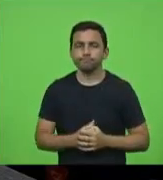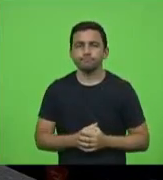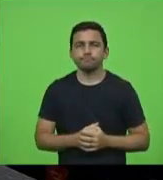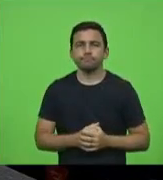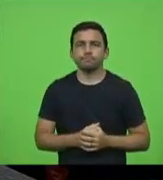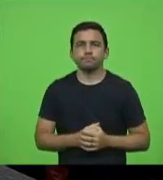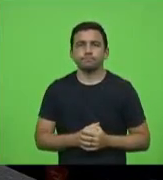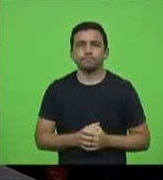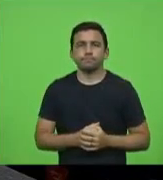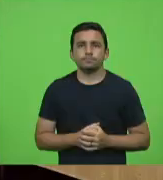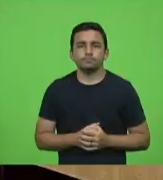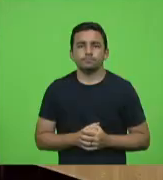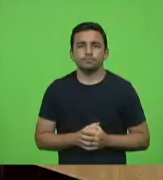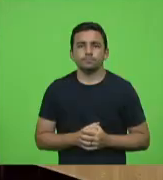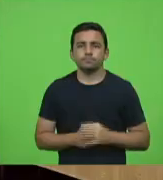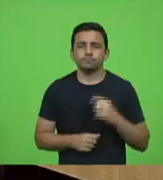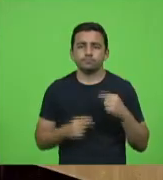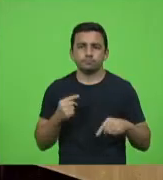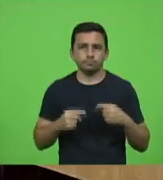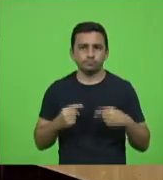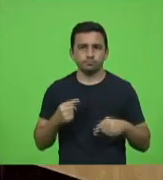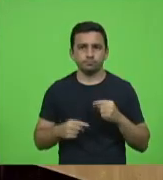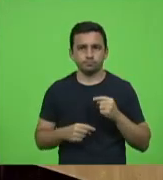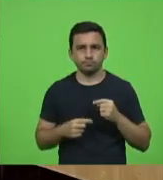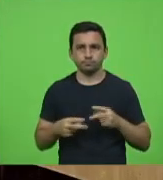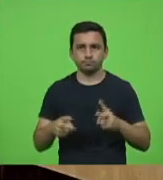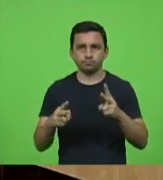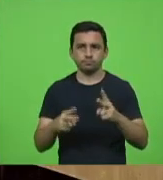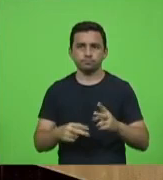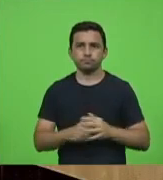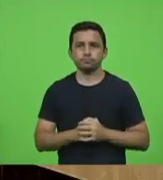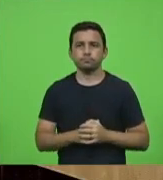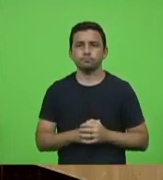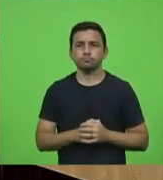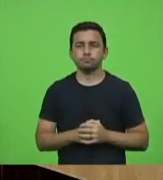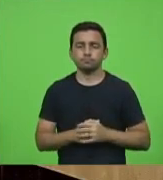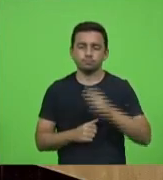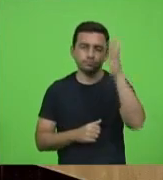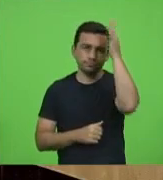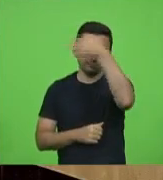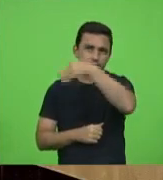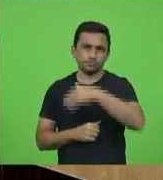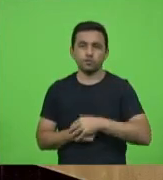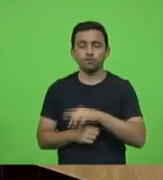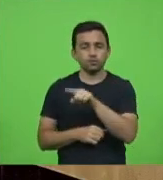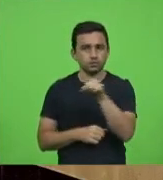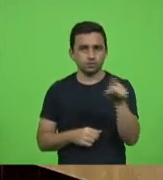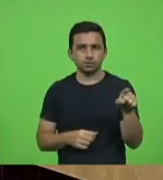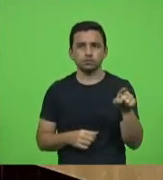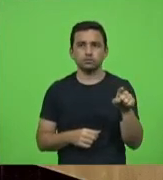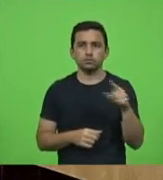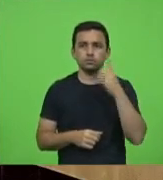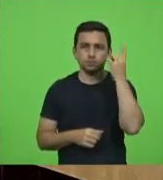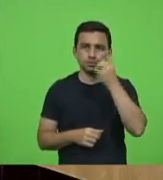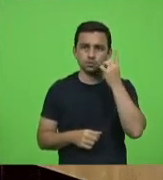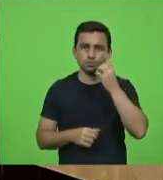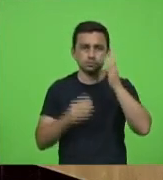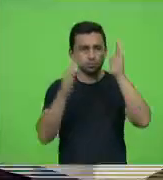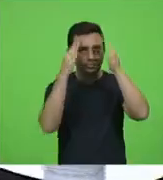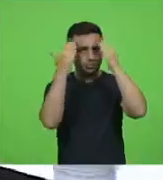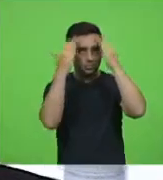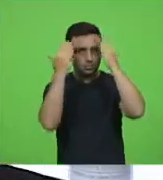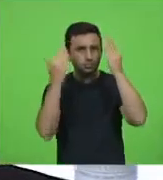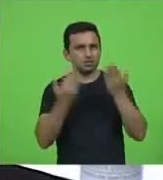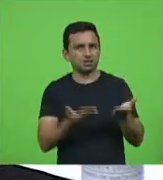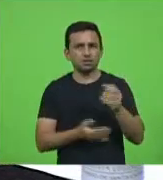ainda em discussão com a palavra o deputado Fabiano da Luz senhores deputados senhoras deputadas deputados Hamilton Schaefer tem toda